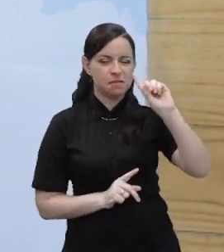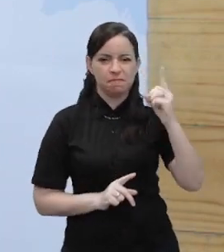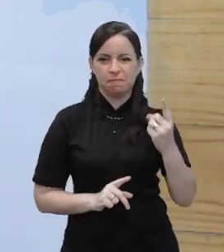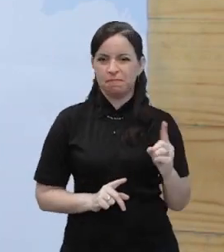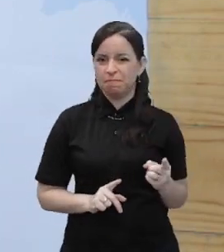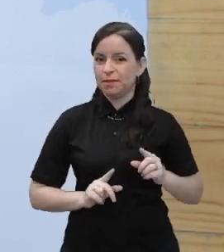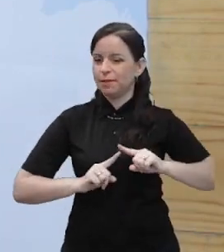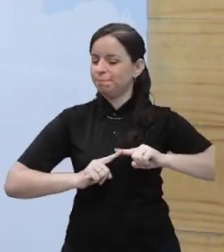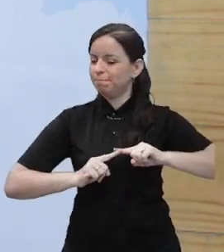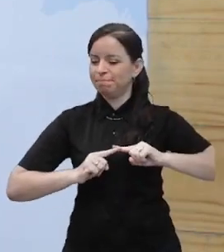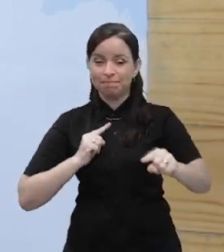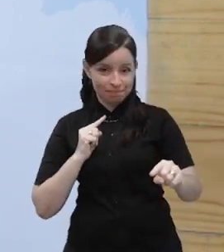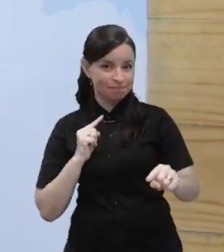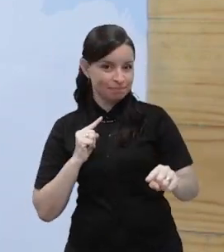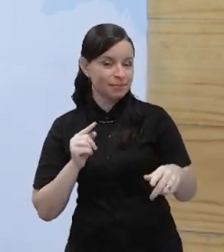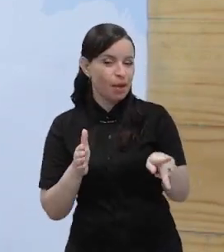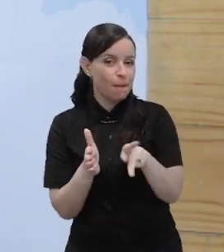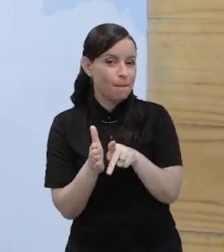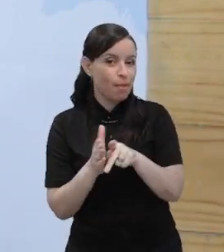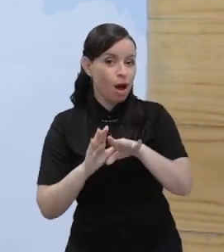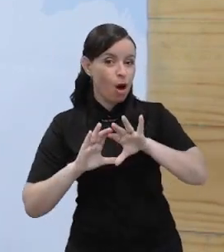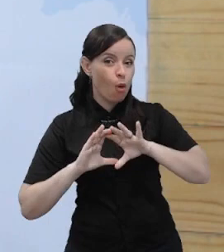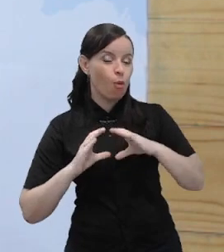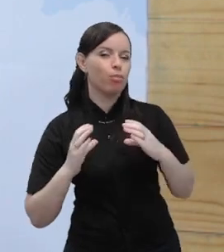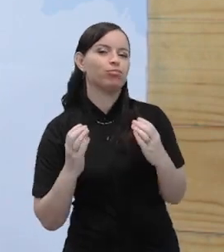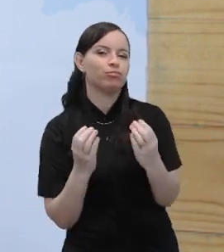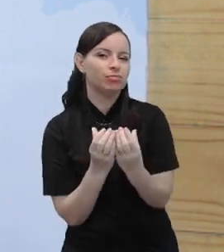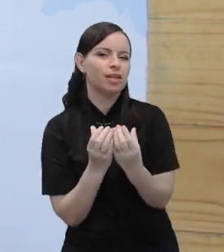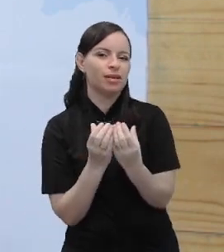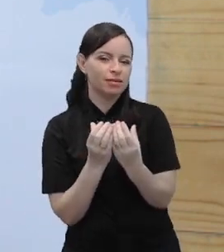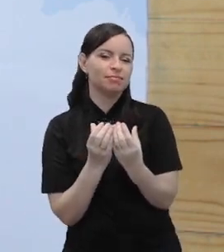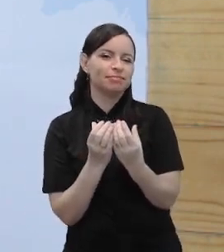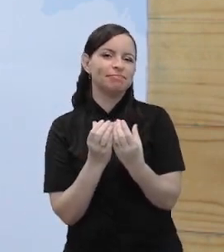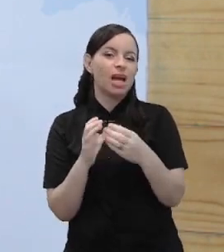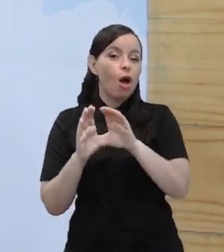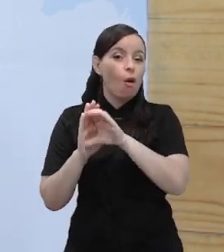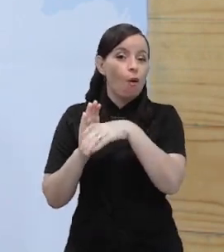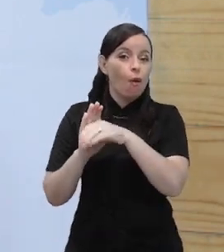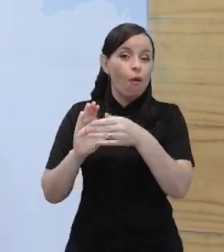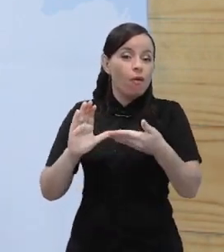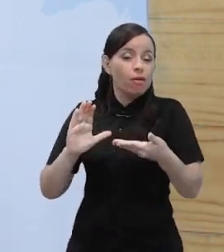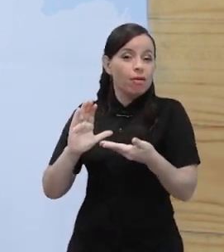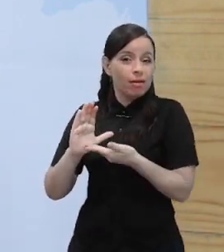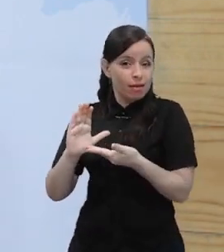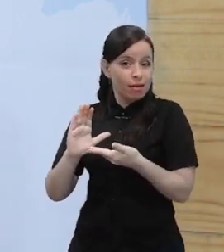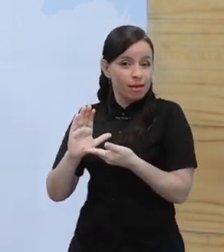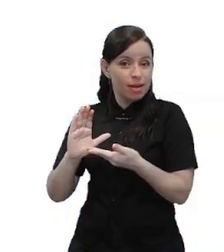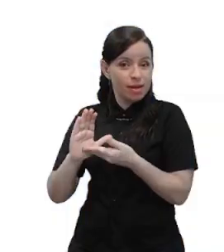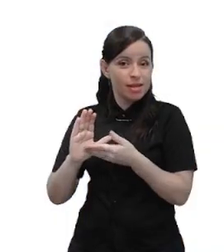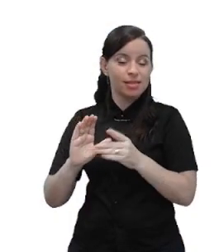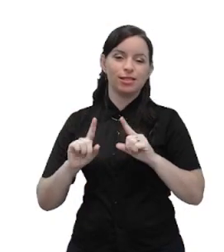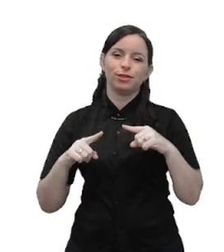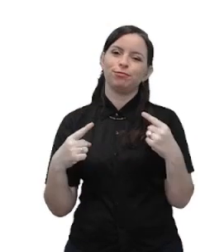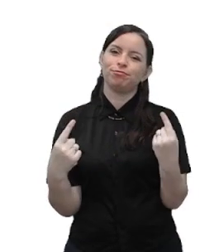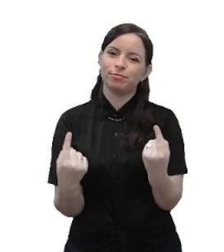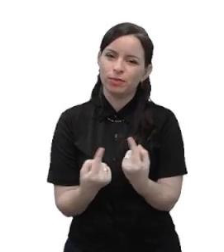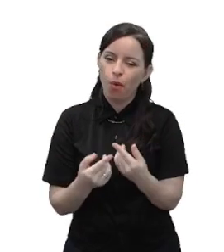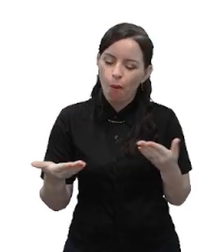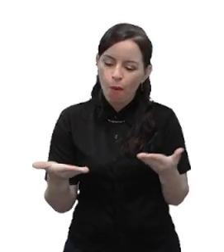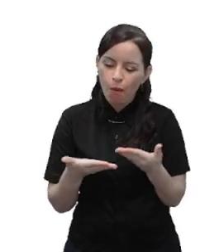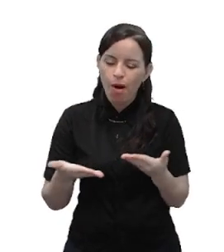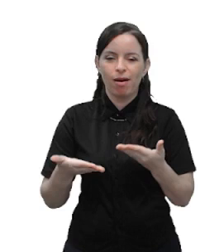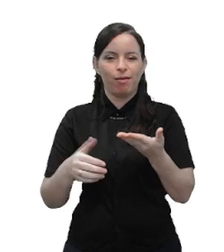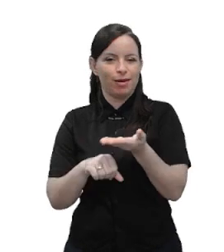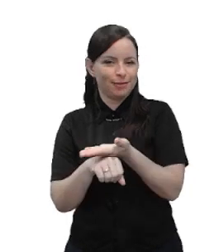vai pertencer a uma determinada comunidade. E aí é sobre esse conceito de comunidade surda que nós vamos abordar agora.